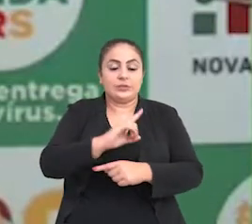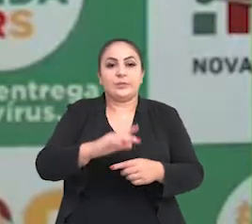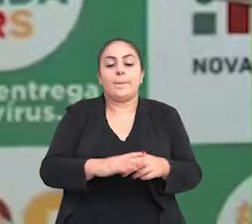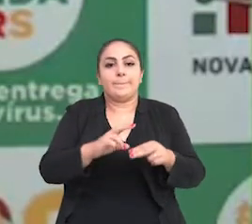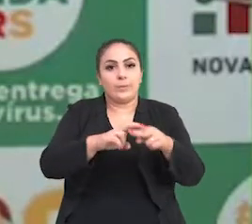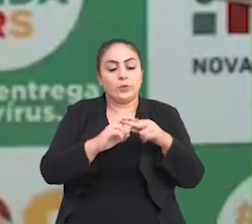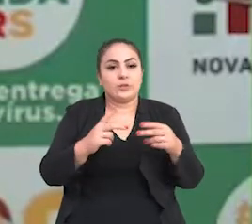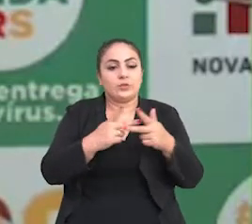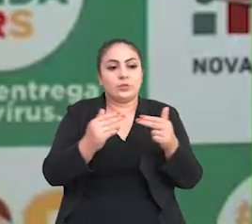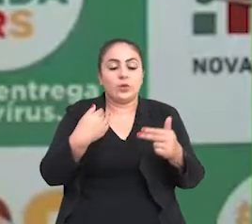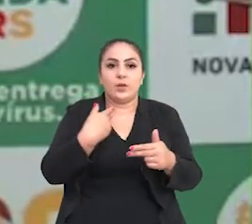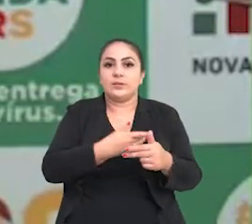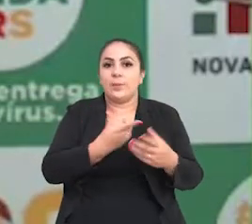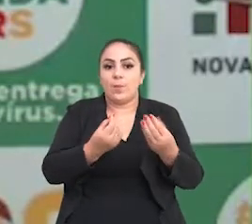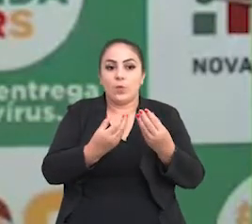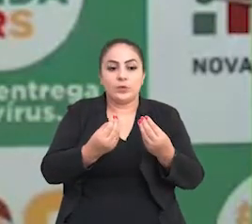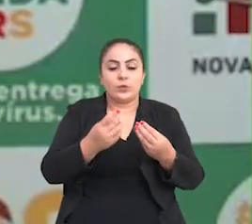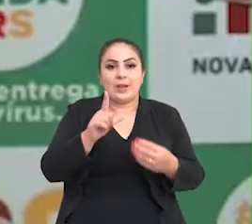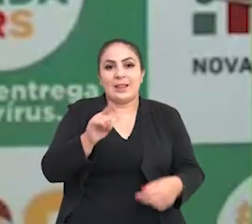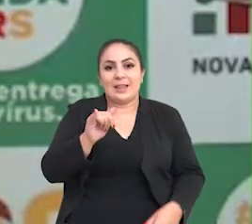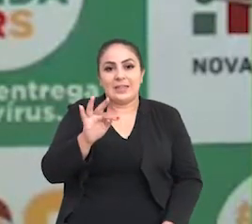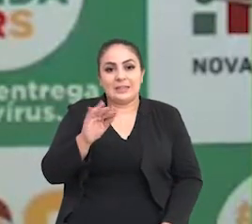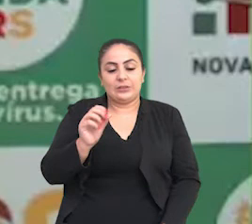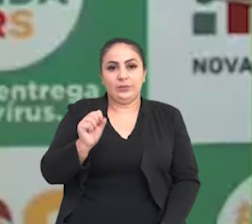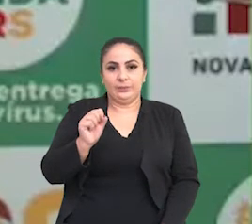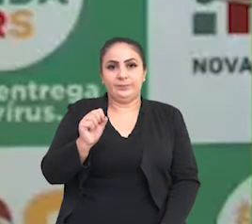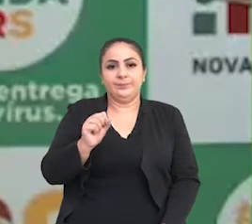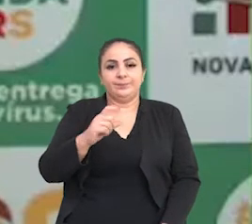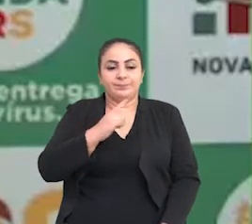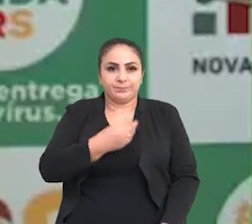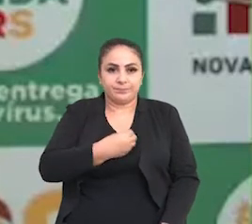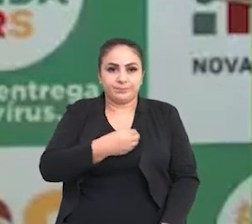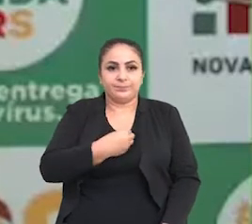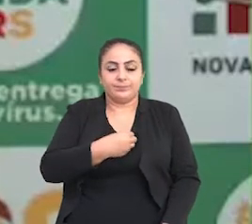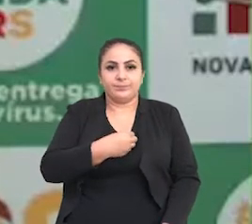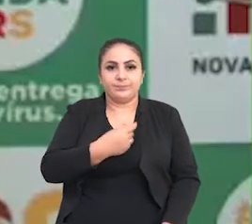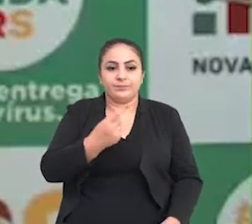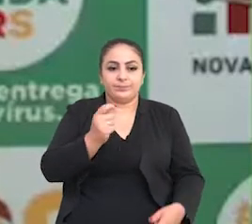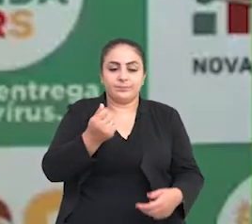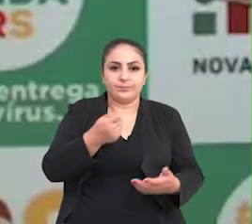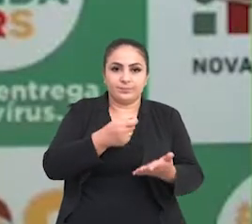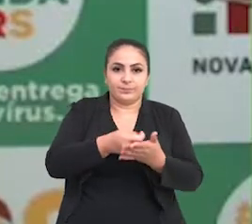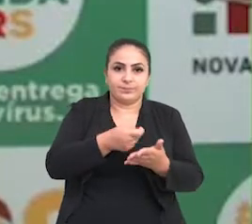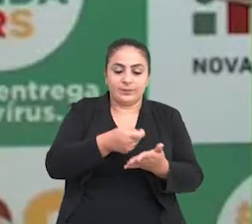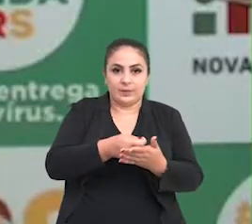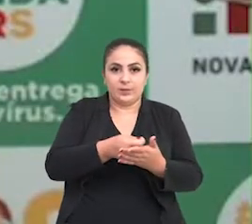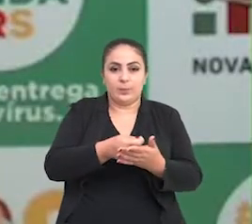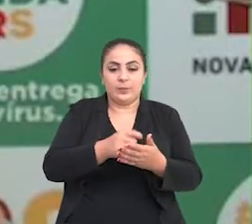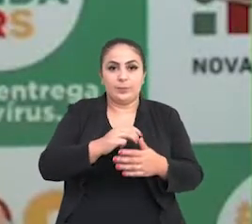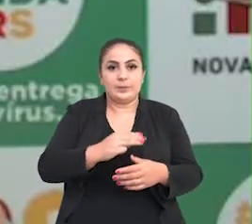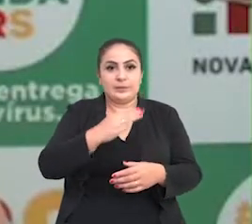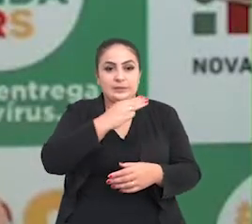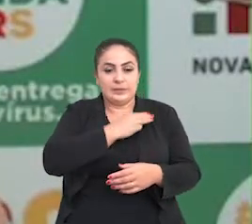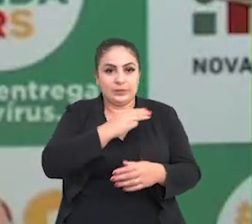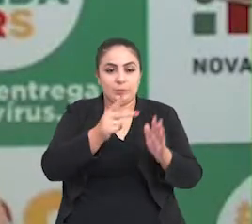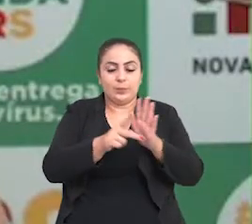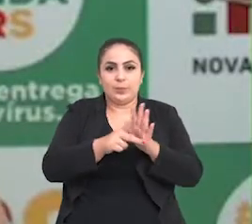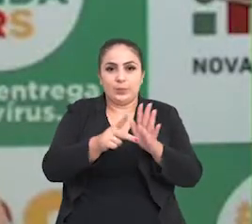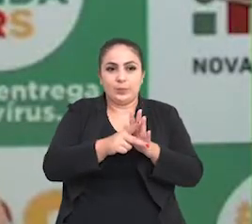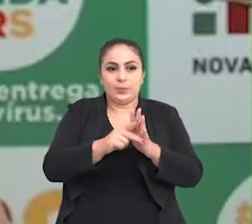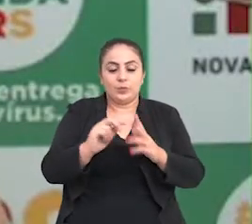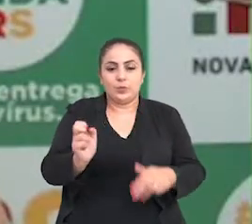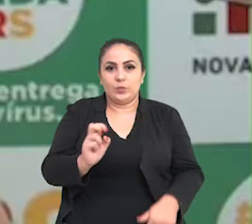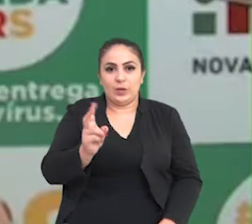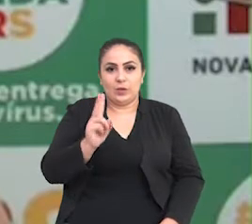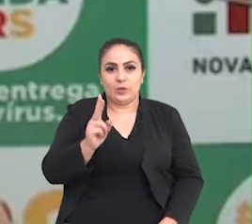30 dias. Então, nós temos muitos leitos ainda custeados pelo Ministério,